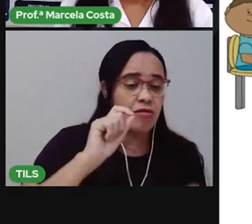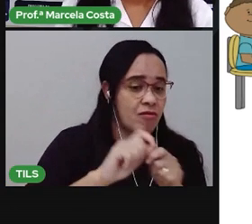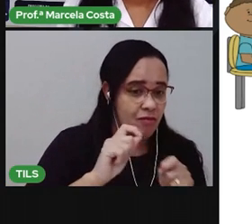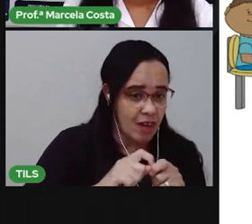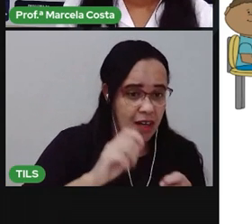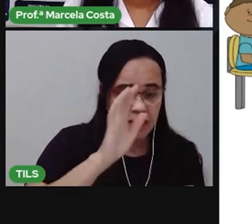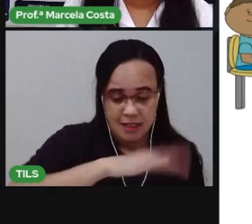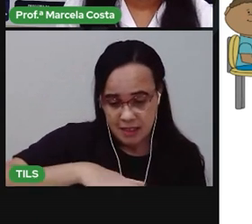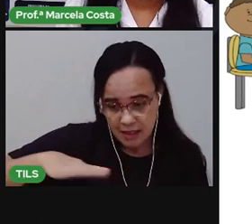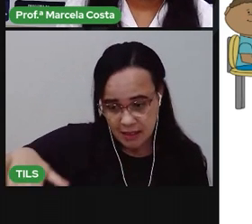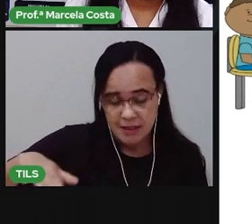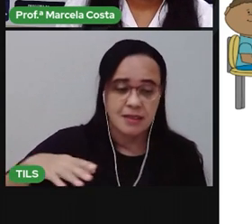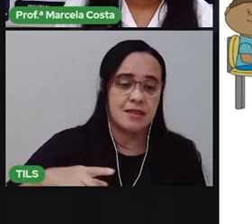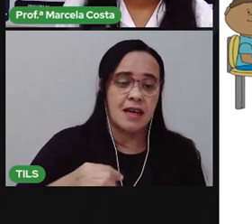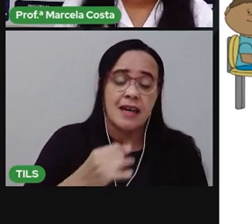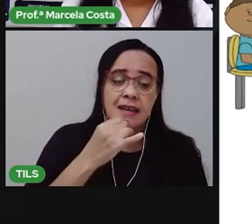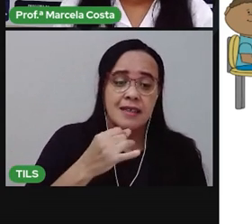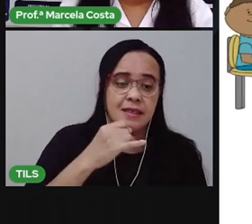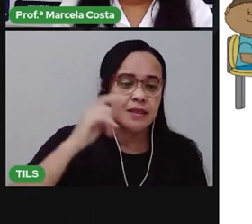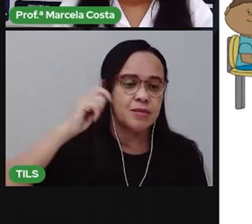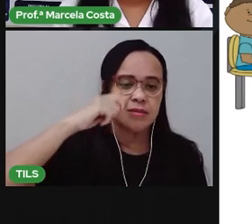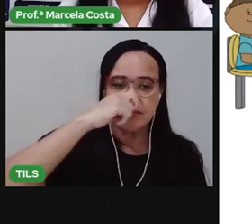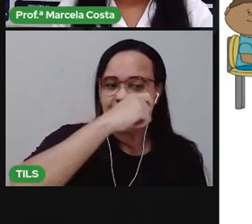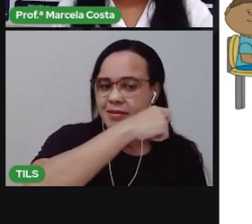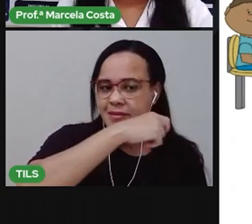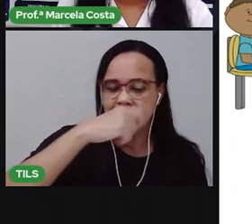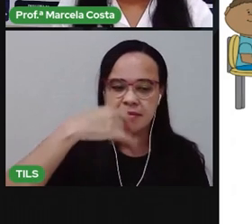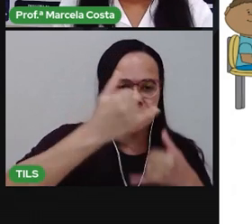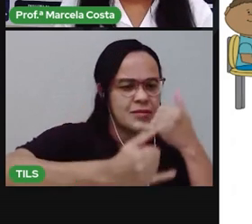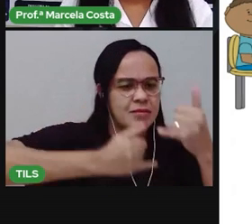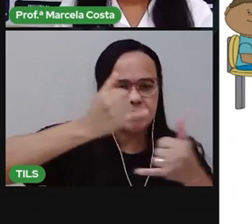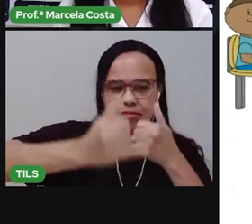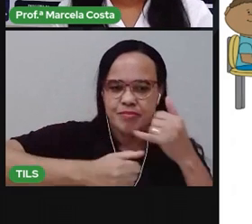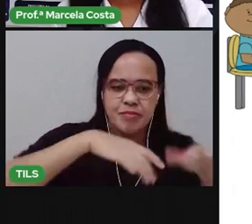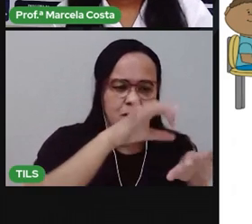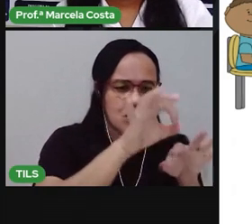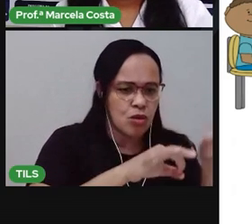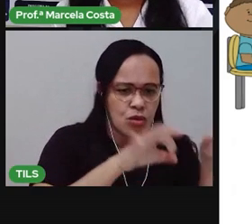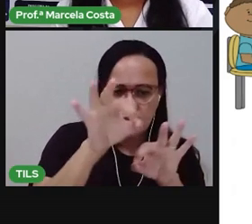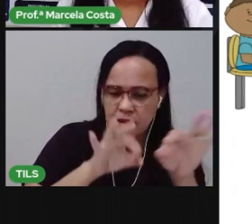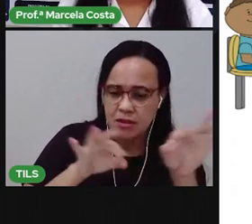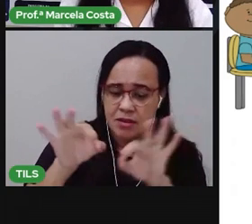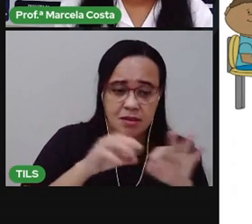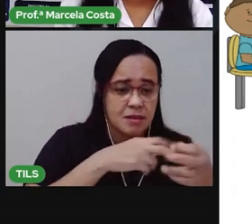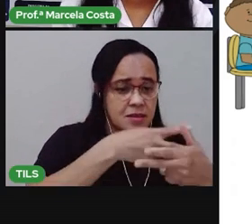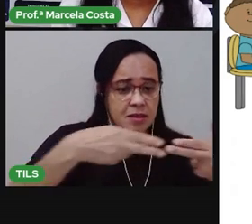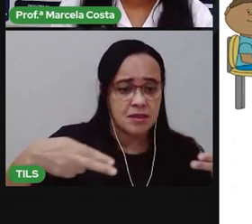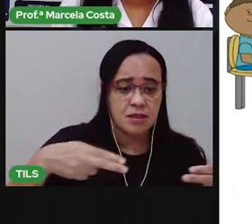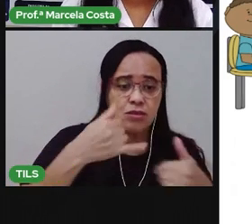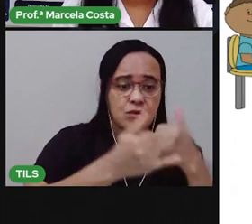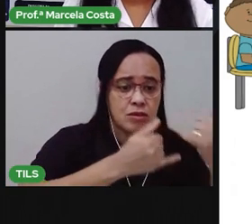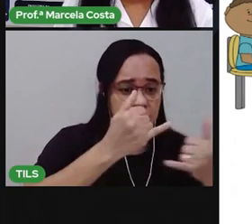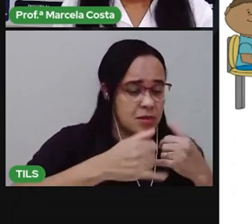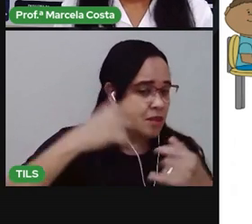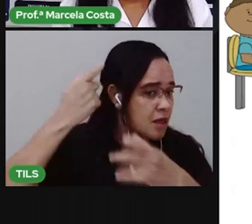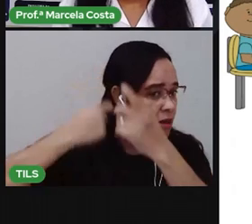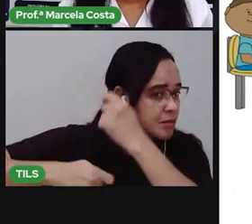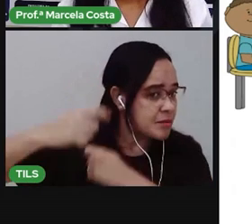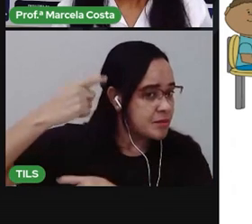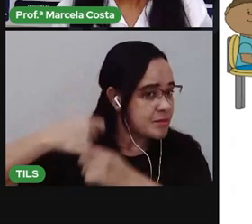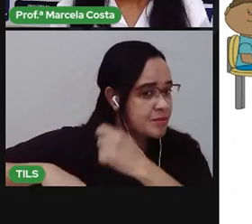Como escovar os dentes, brincar, organizar os brinquedos, pentear os cabelos.